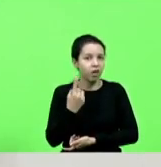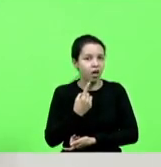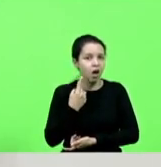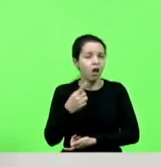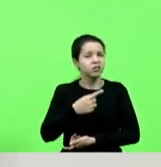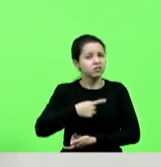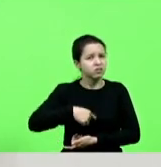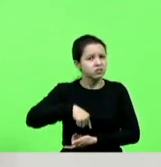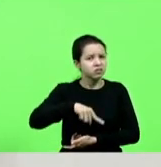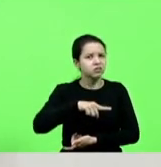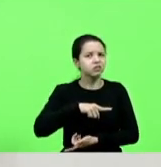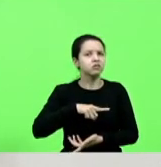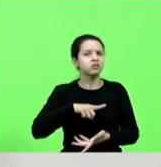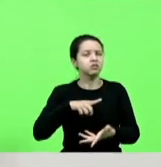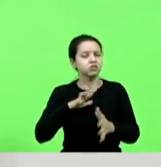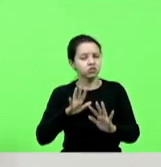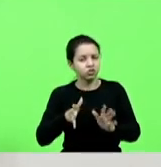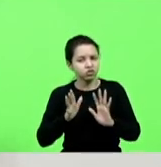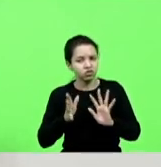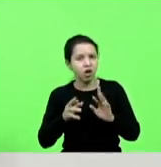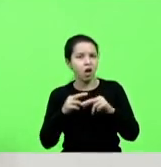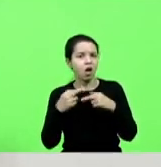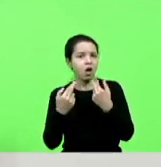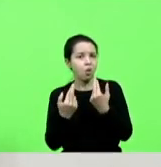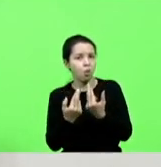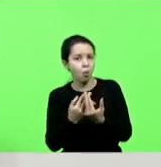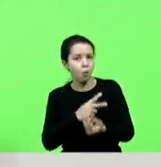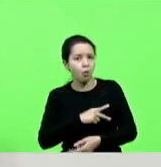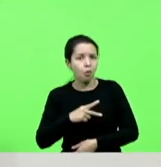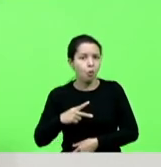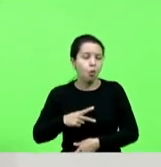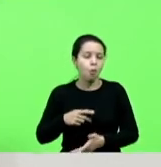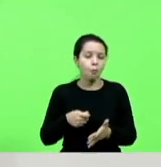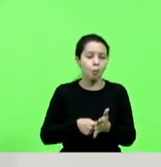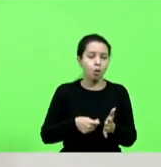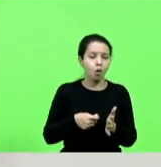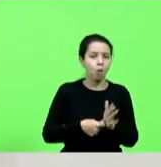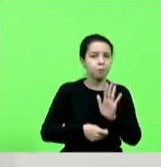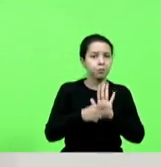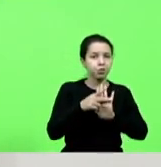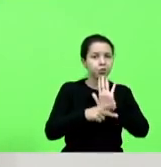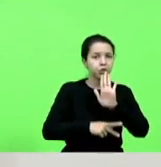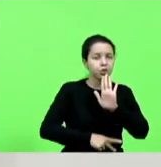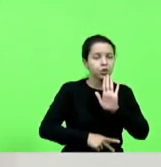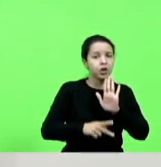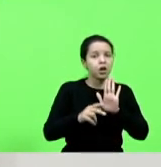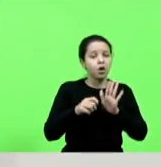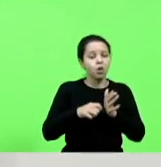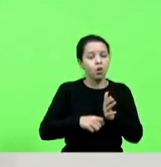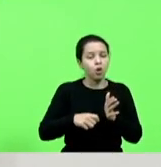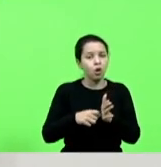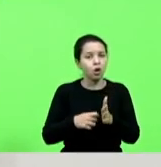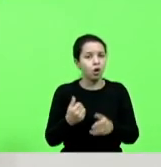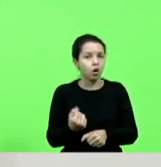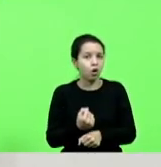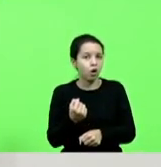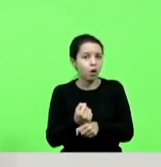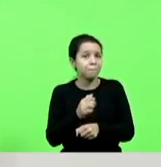movimentar fazendo audiência pública cobrando o projeto cobrando a obra mas infelizmente